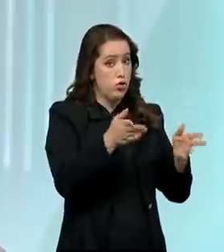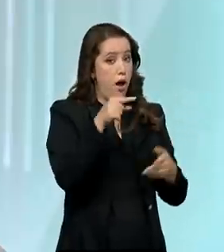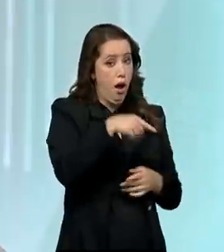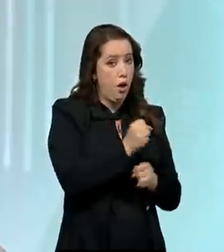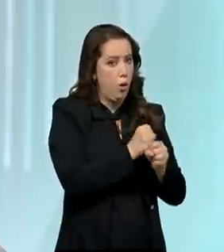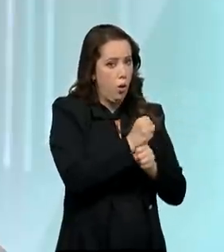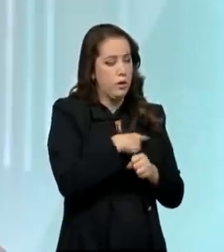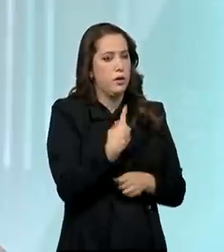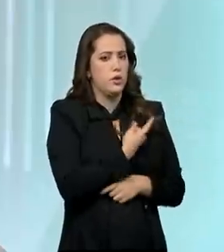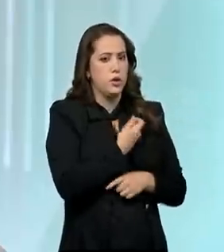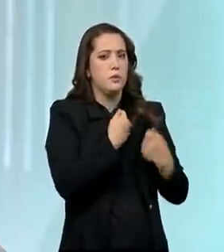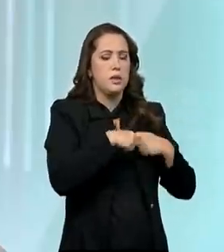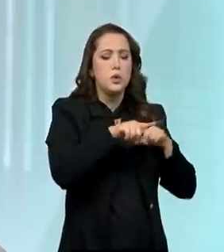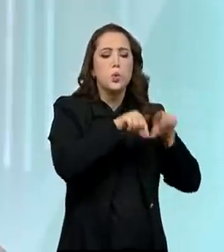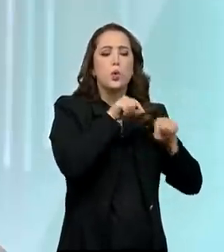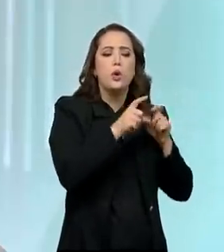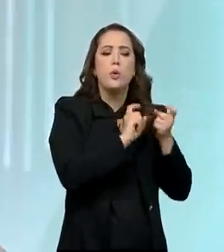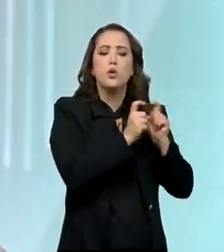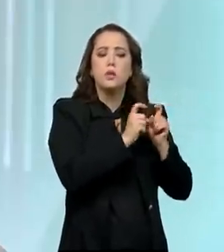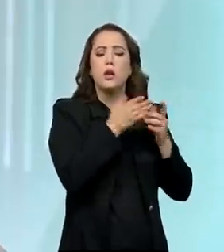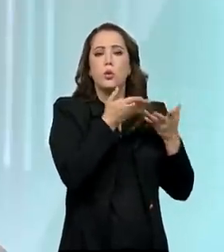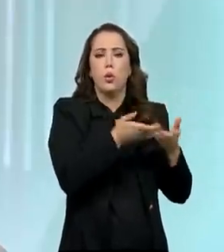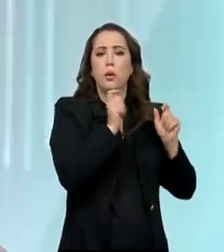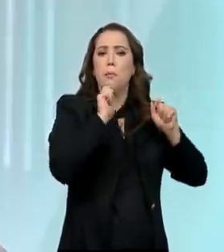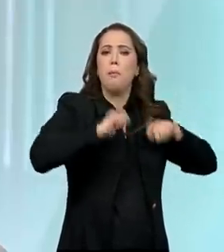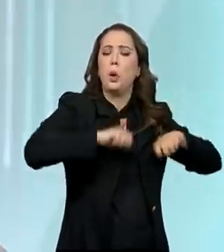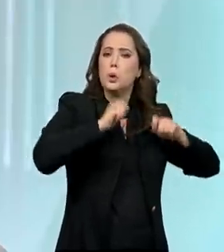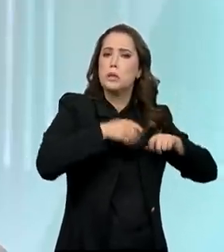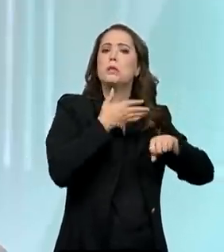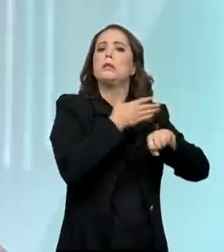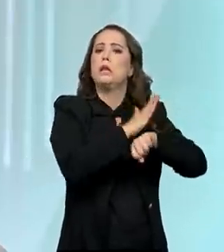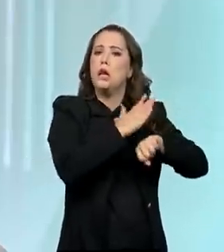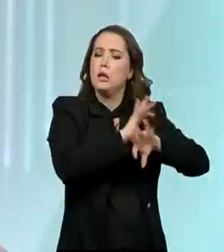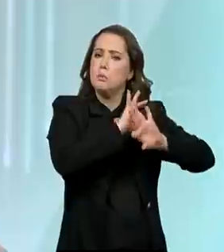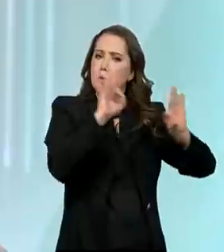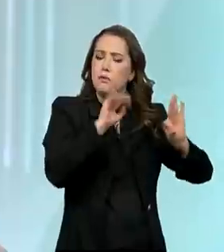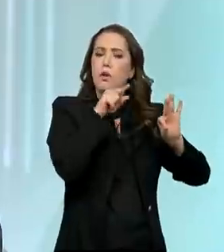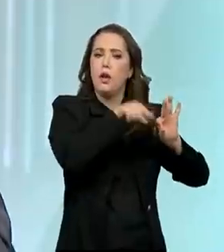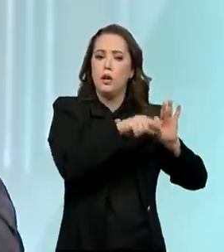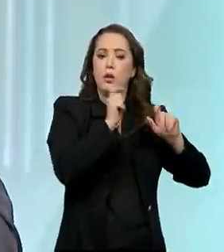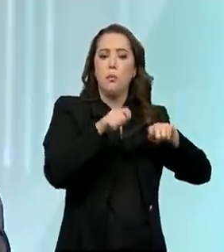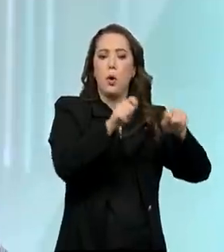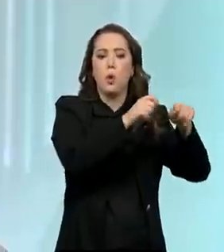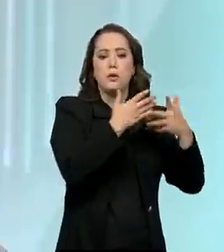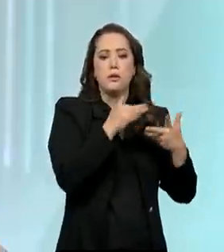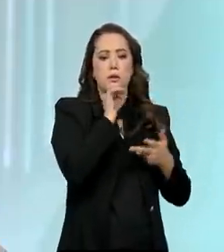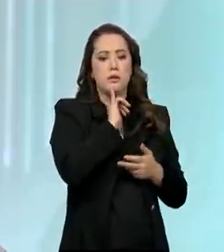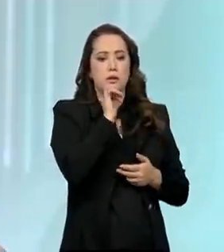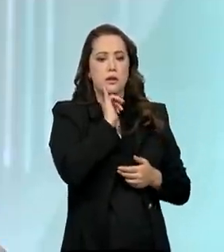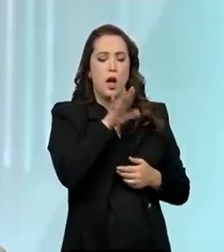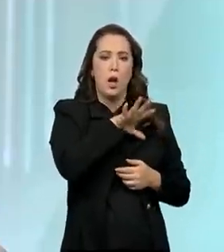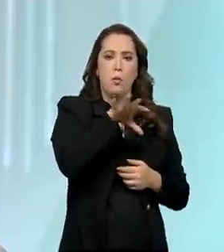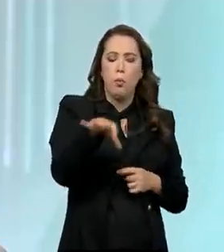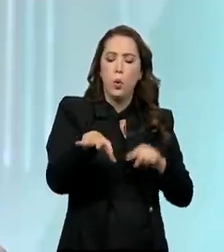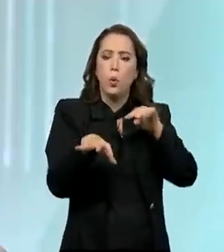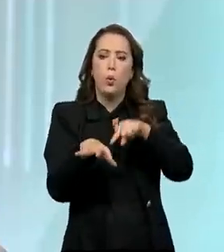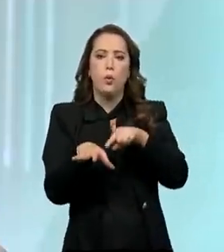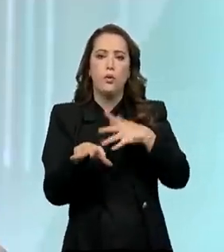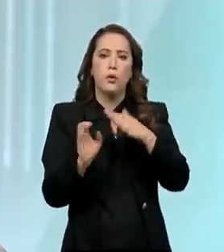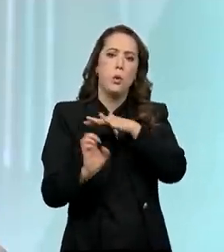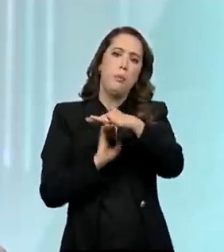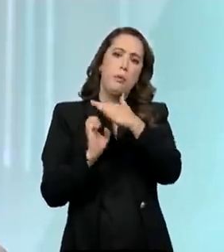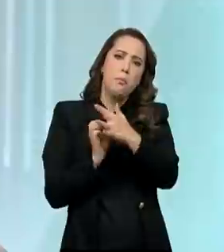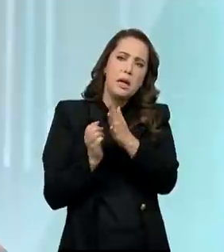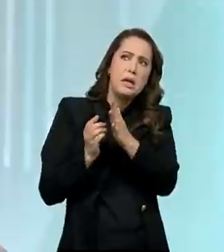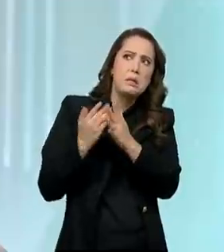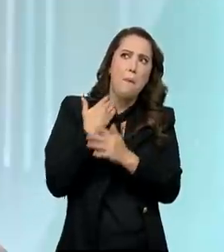momento, é a gente escolher o gestor, ter um gestor que seja capacitado para fazer essa operação e algo meio híbrido entre uma empresa